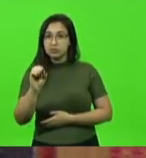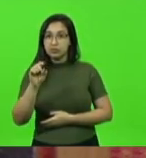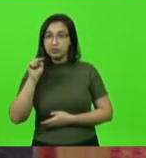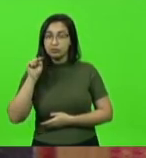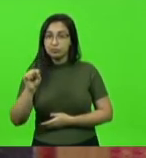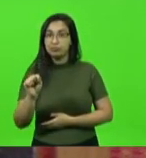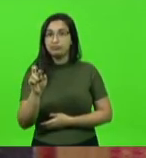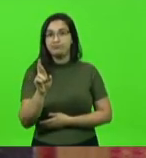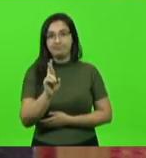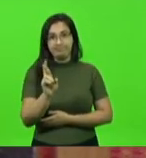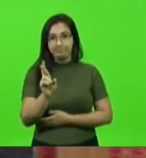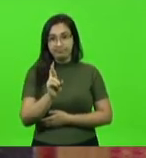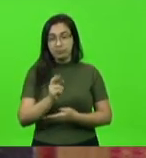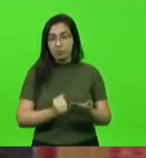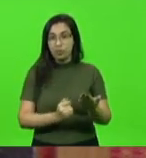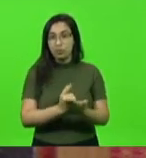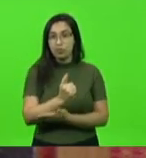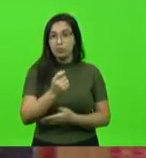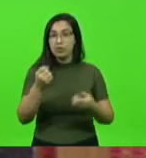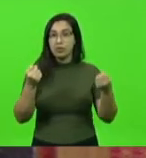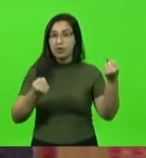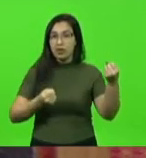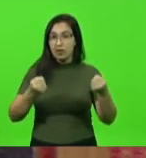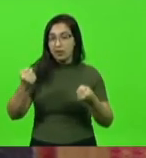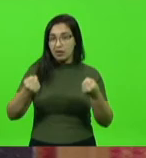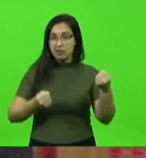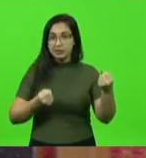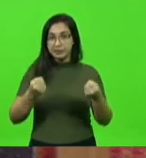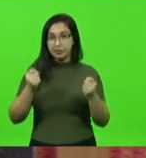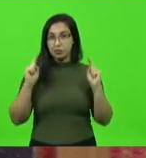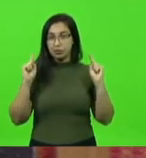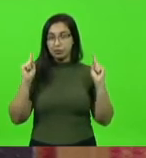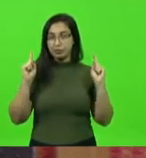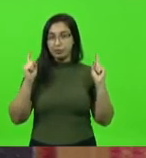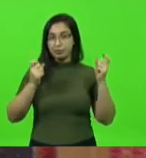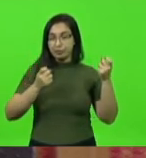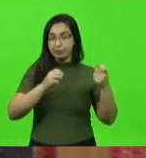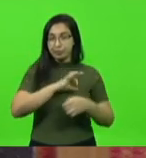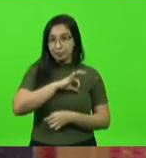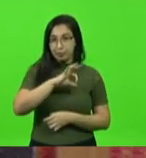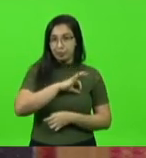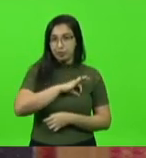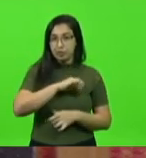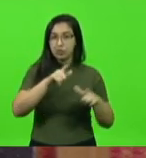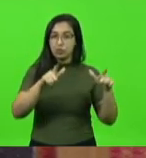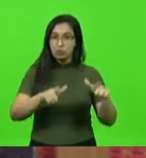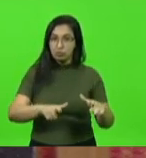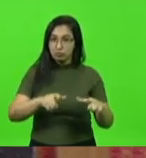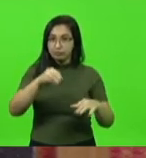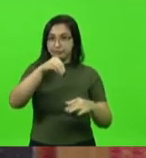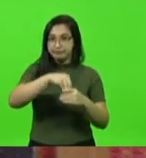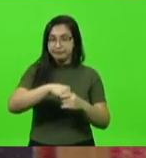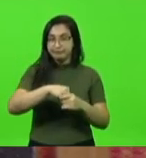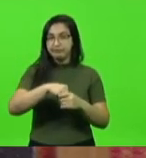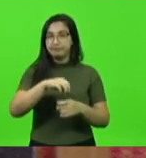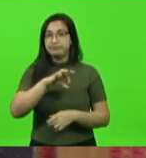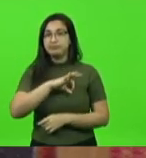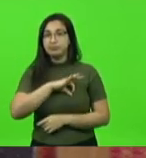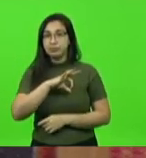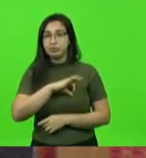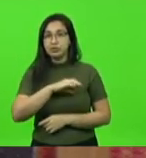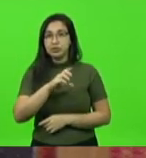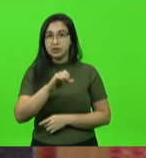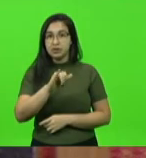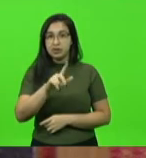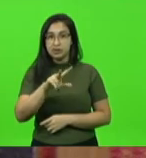comprar de viaturas na esfera da polícia civil também foi parecido o valor